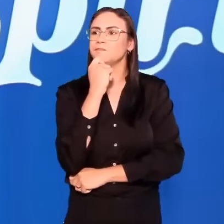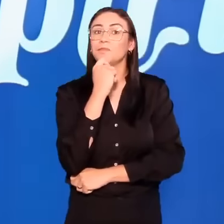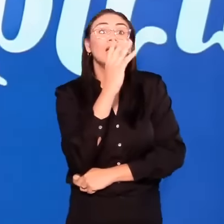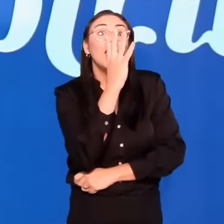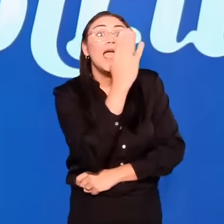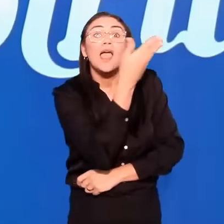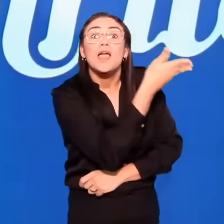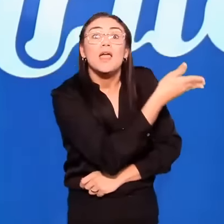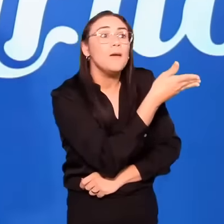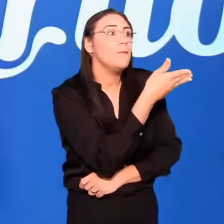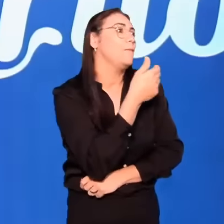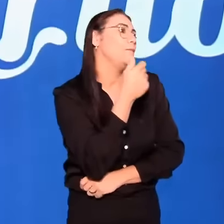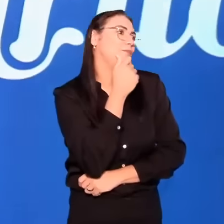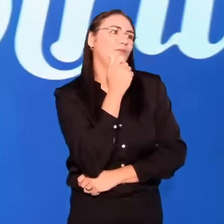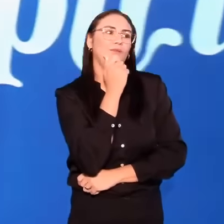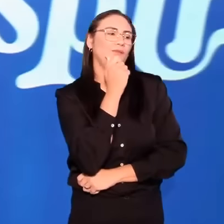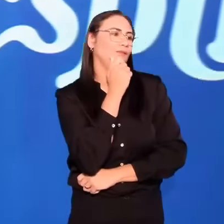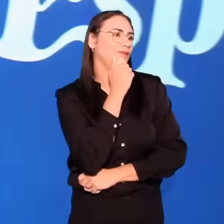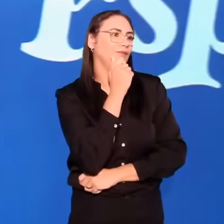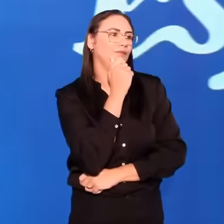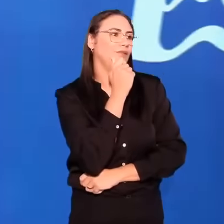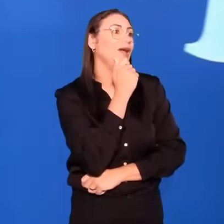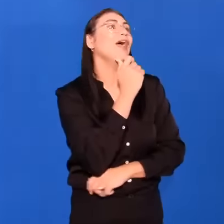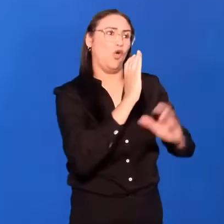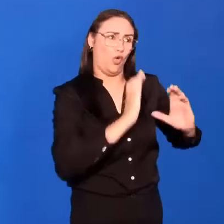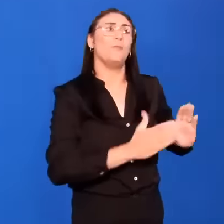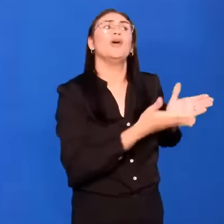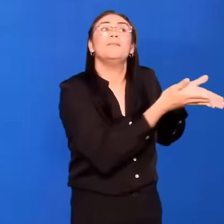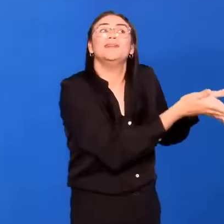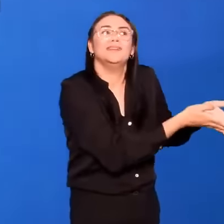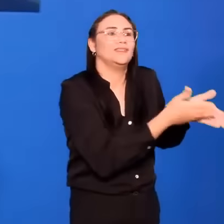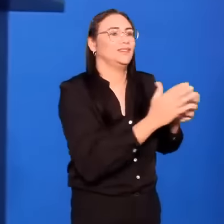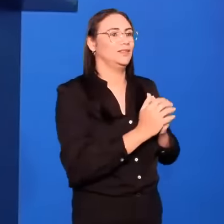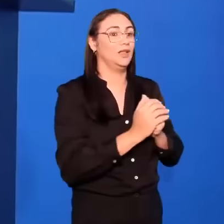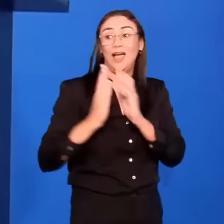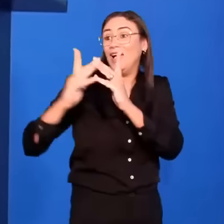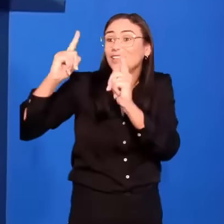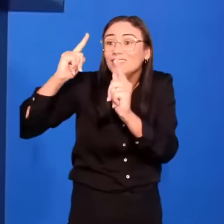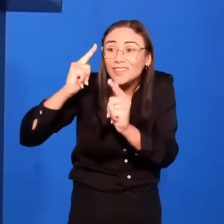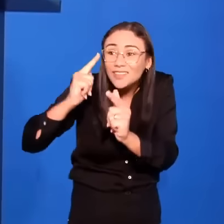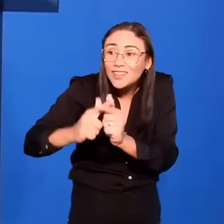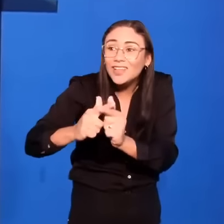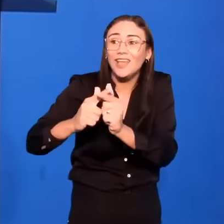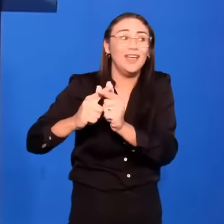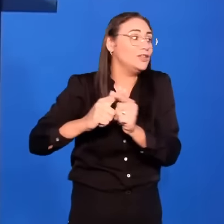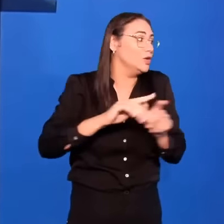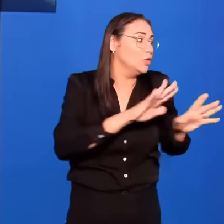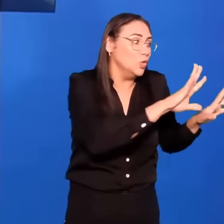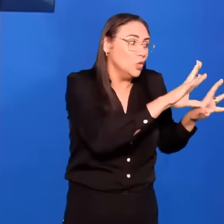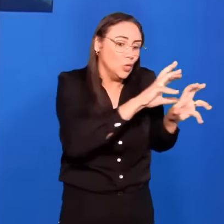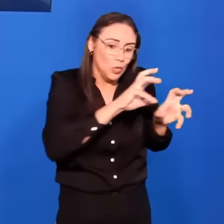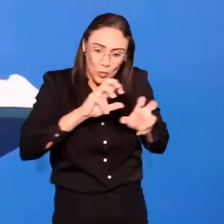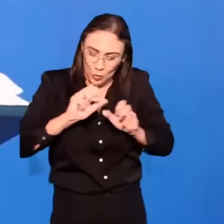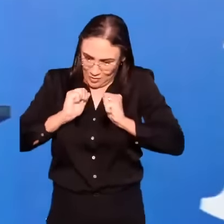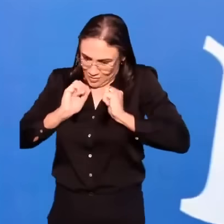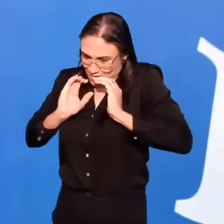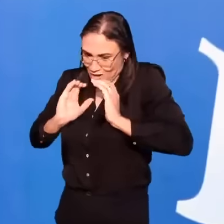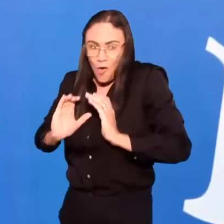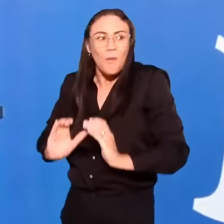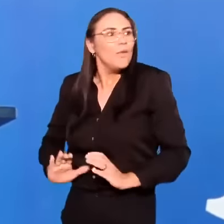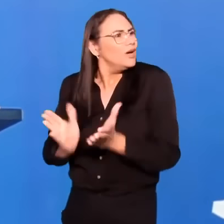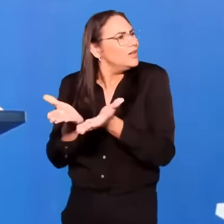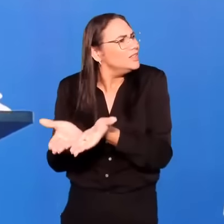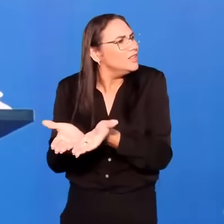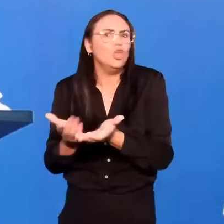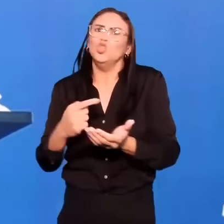ímpios. Que fazem dessa forma. E a igreja está se associando a isso. Nós não